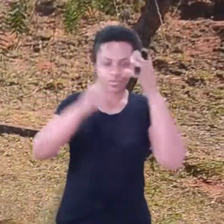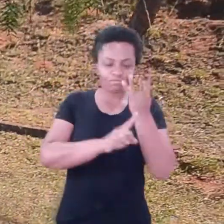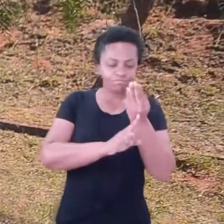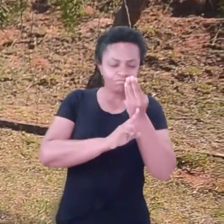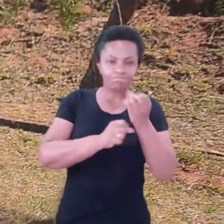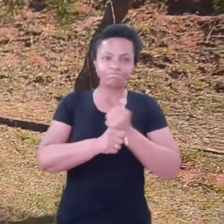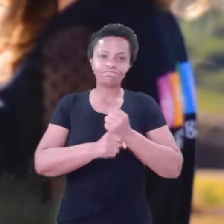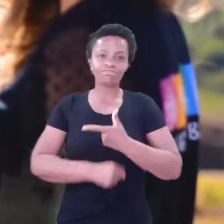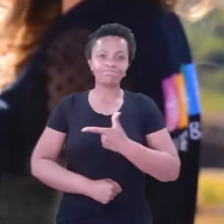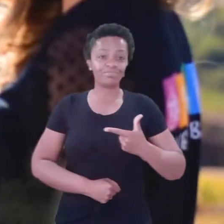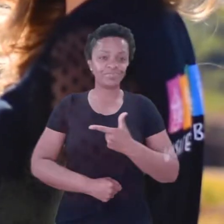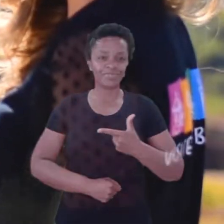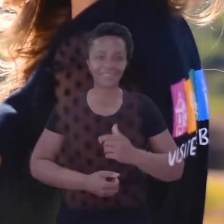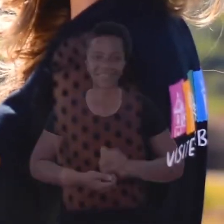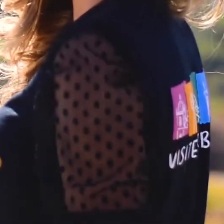2022